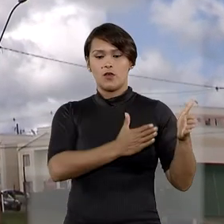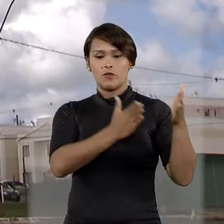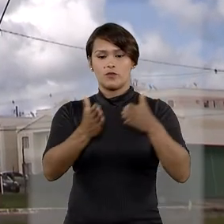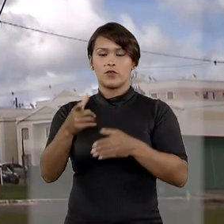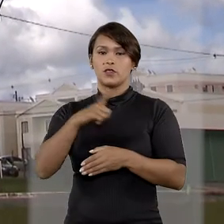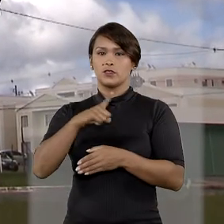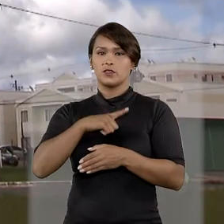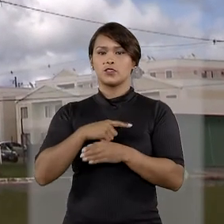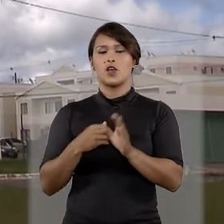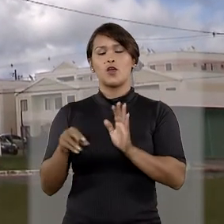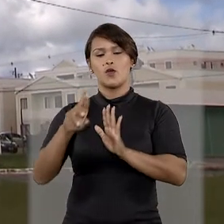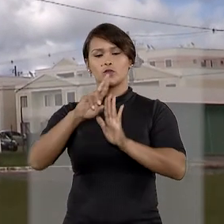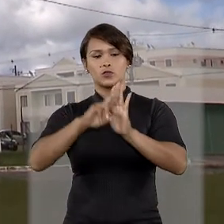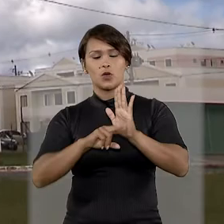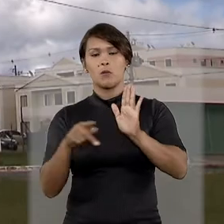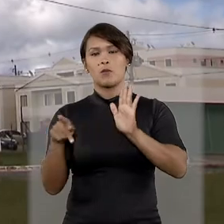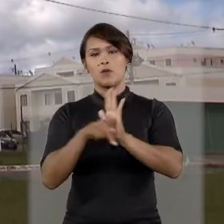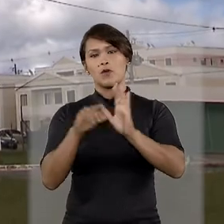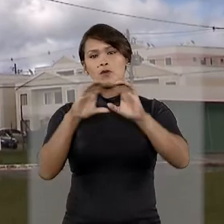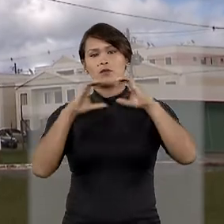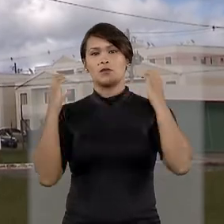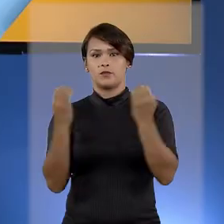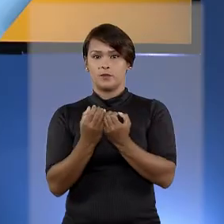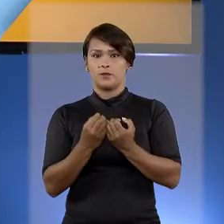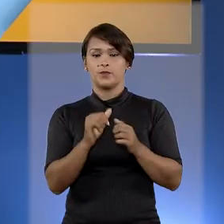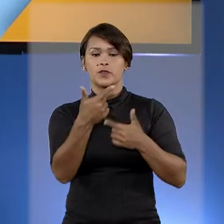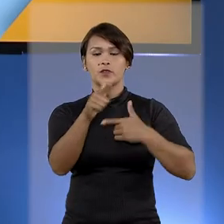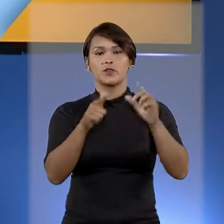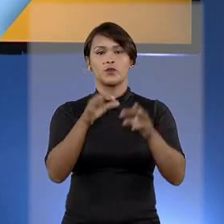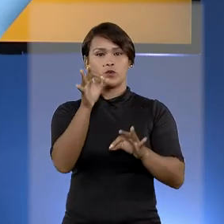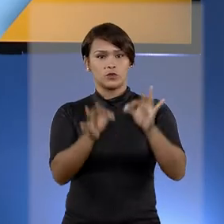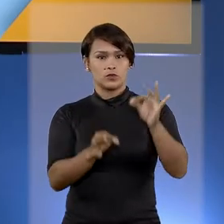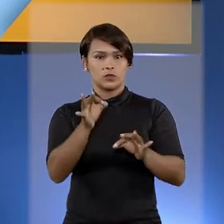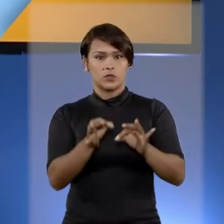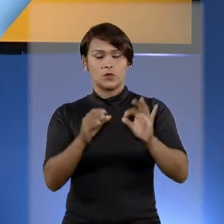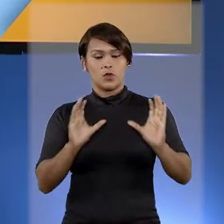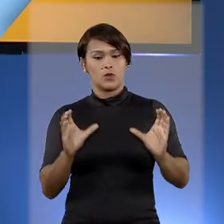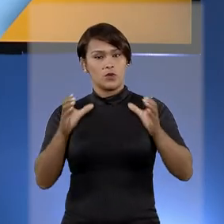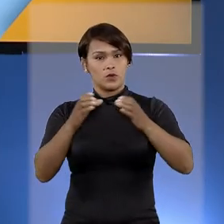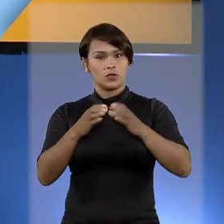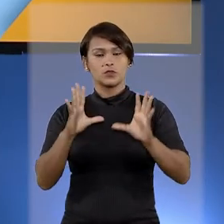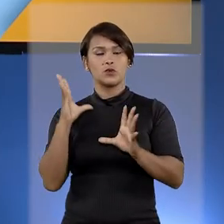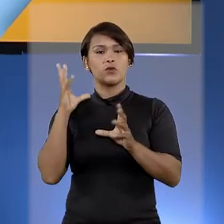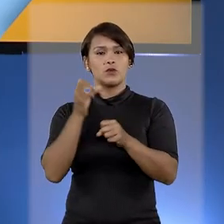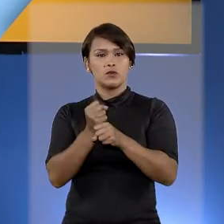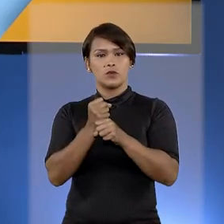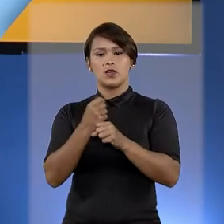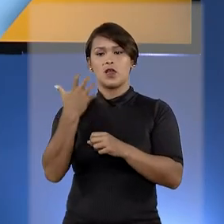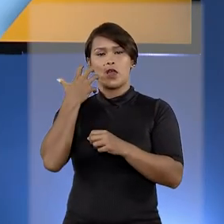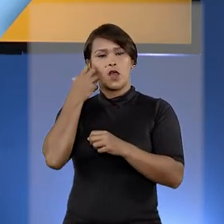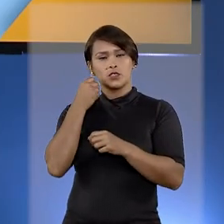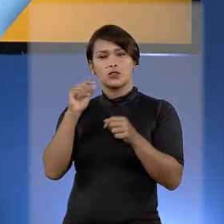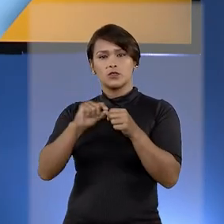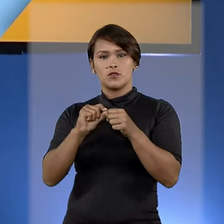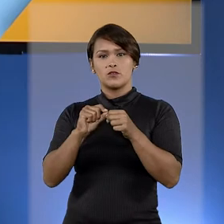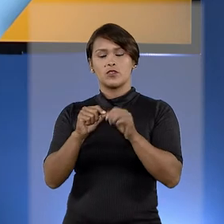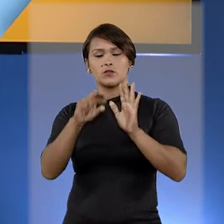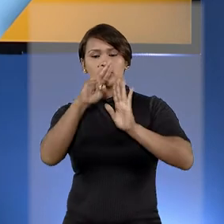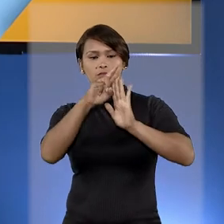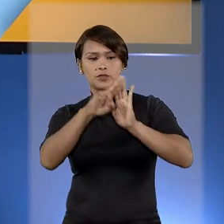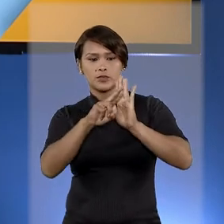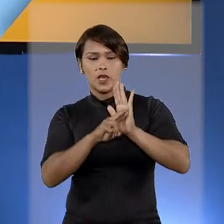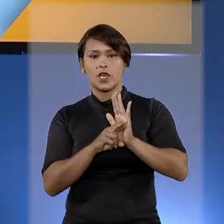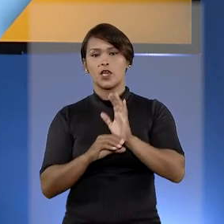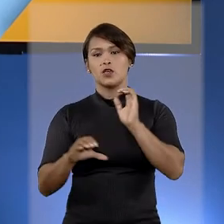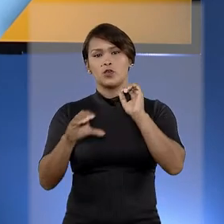destinação prevista na Convenção Condominial. Em outro julgamento, o colegiado concluiu que a adoção realizada sob